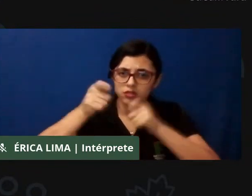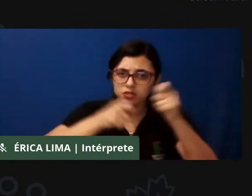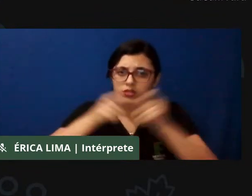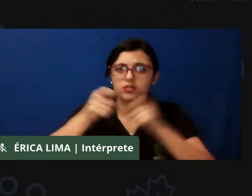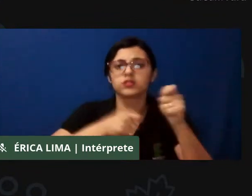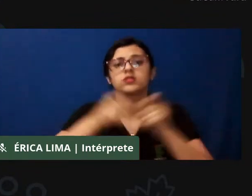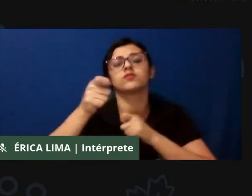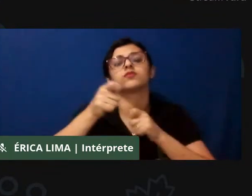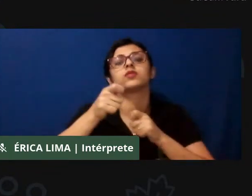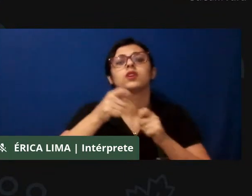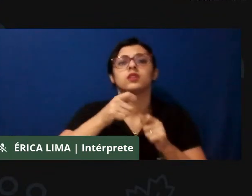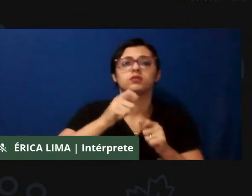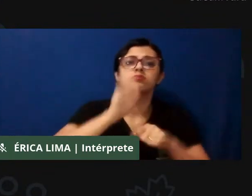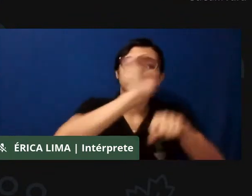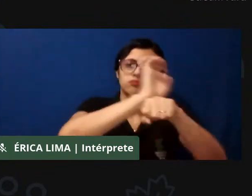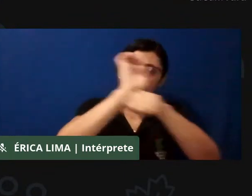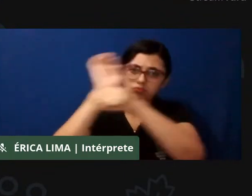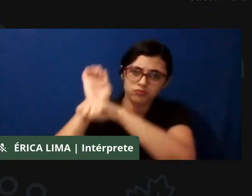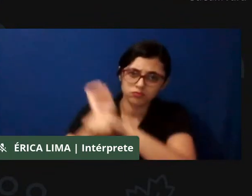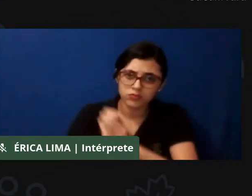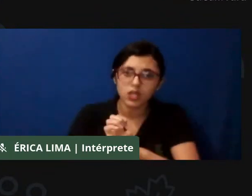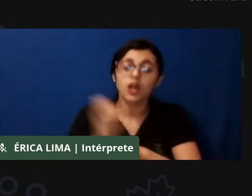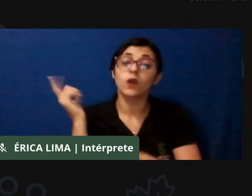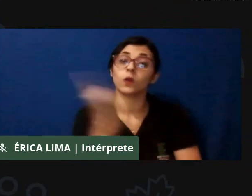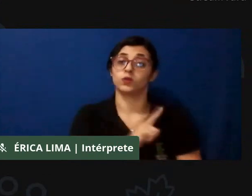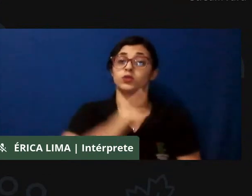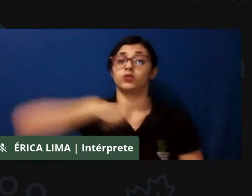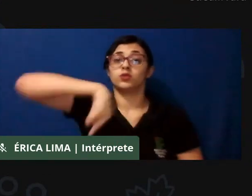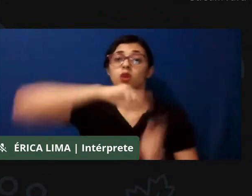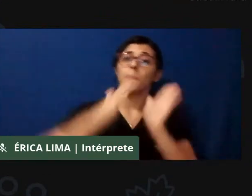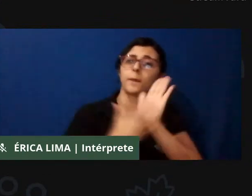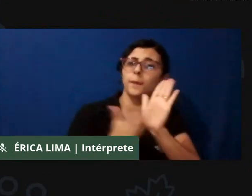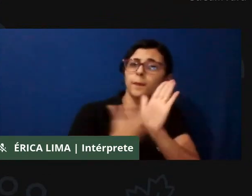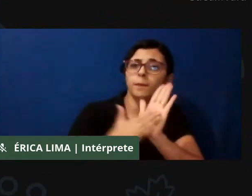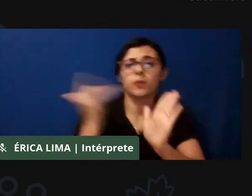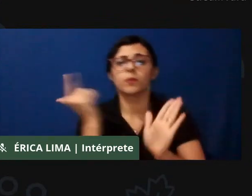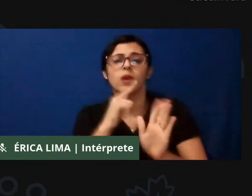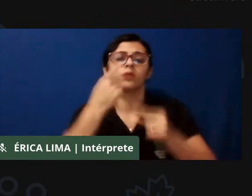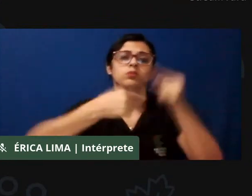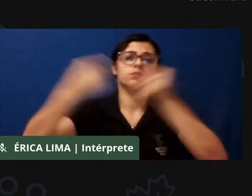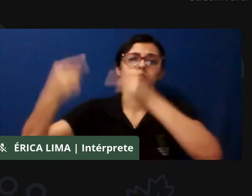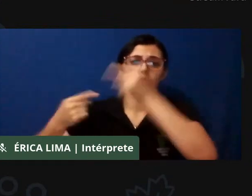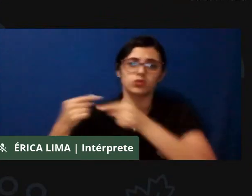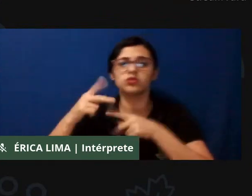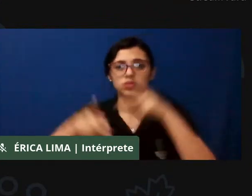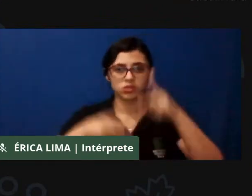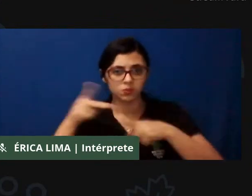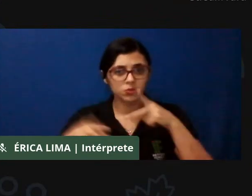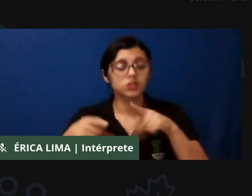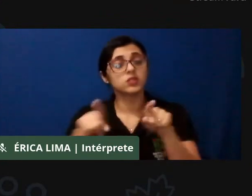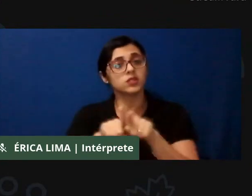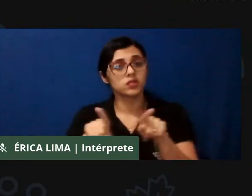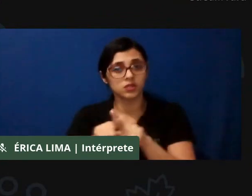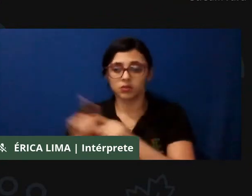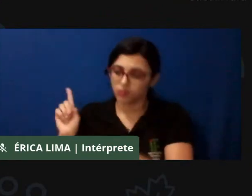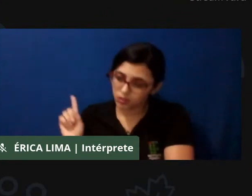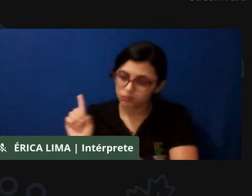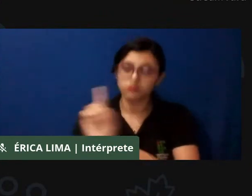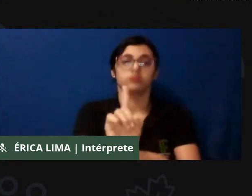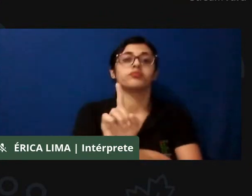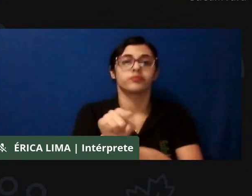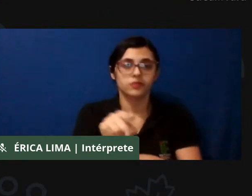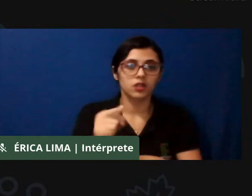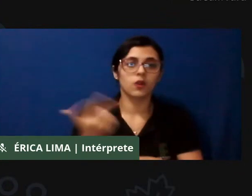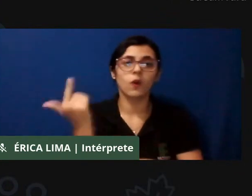propor políticas públicas, mas não só isso, mas também fazer a fala da formalização desses